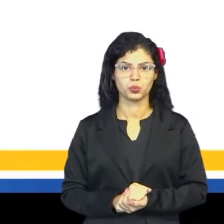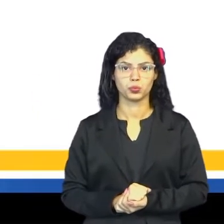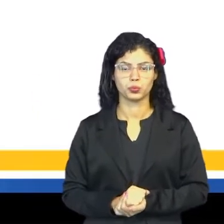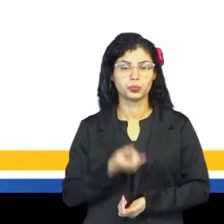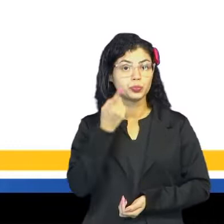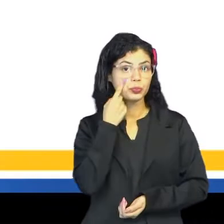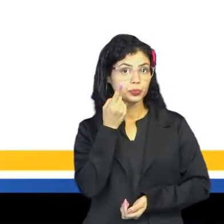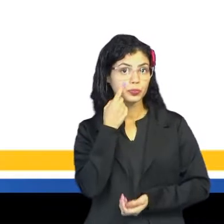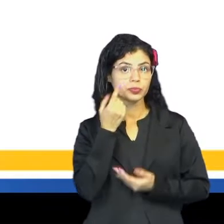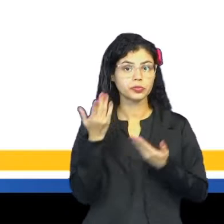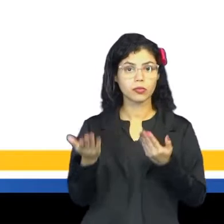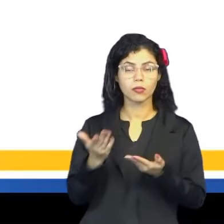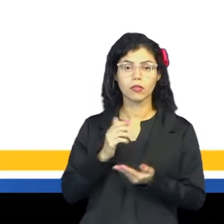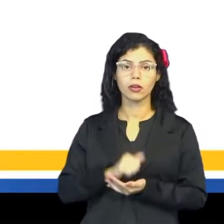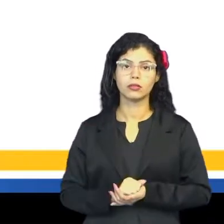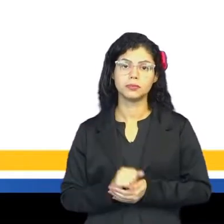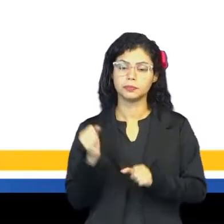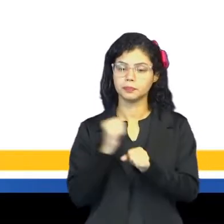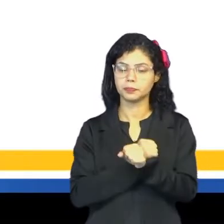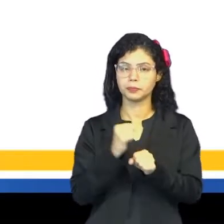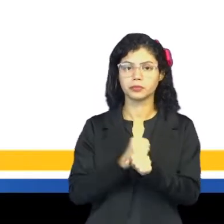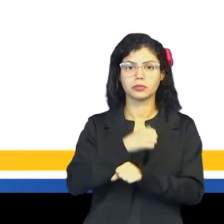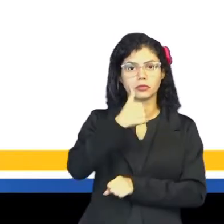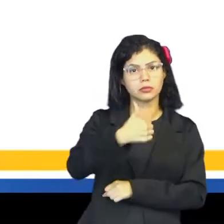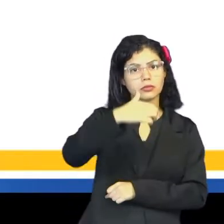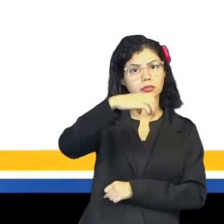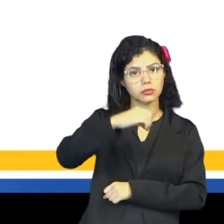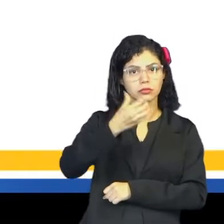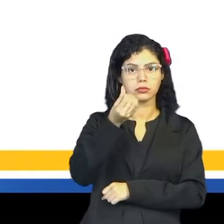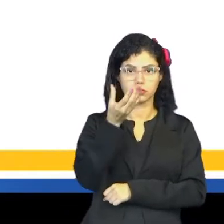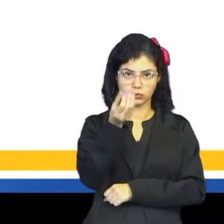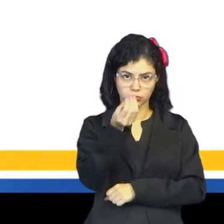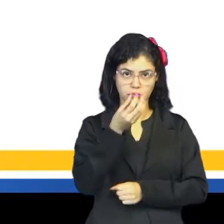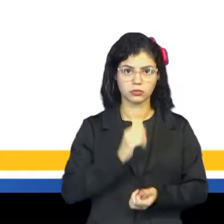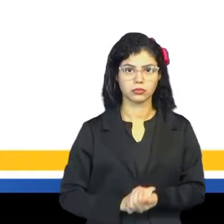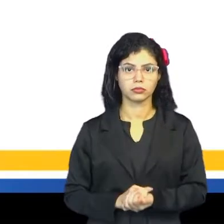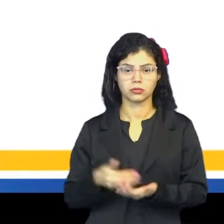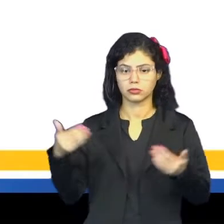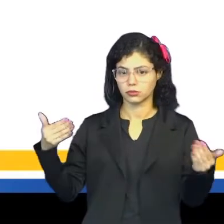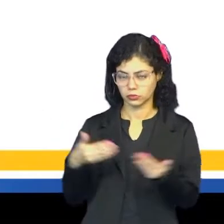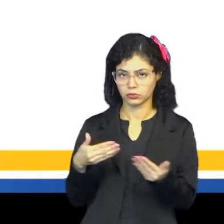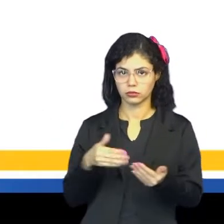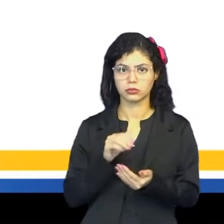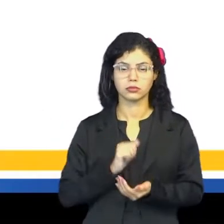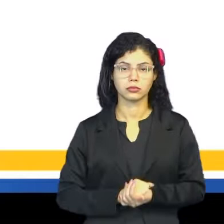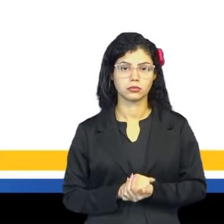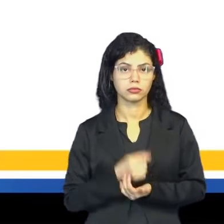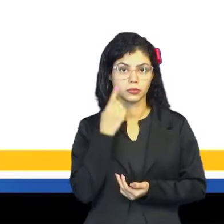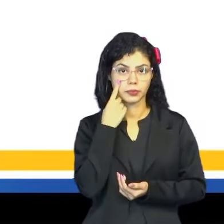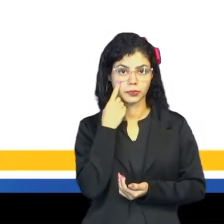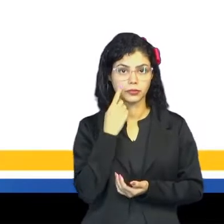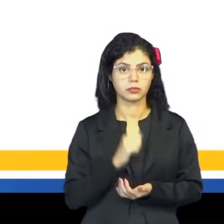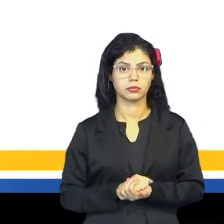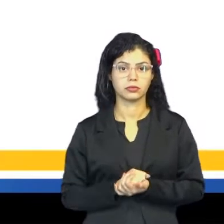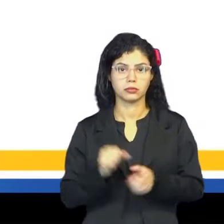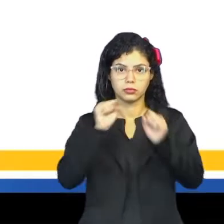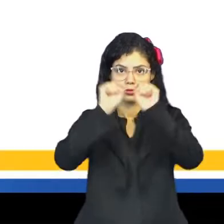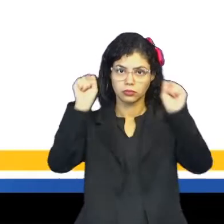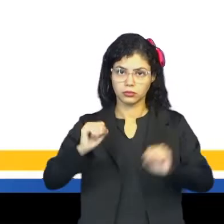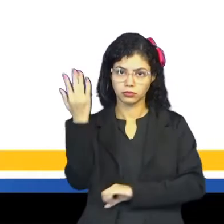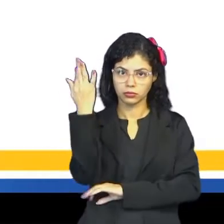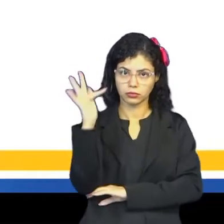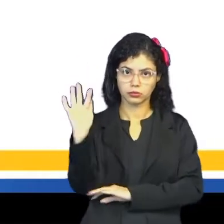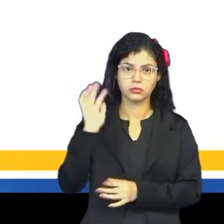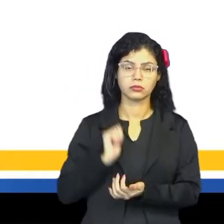Então, observe aí. No ano de 1960, bem recente, pessoal, olha aí. O sistema